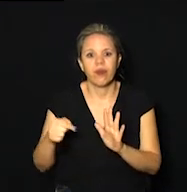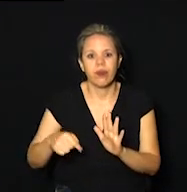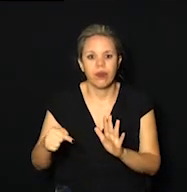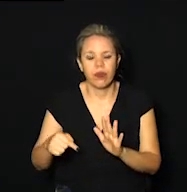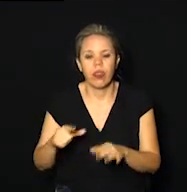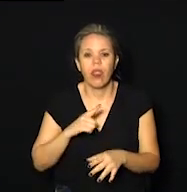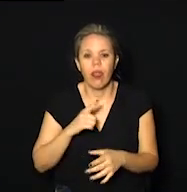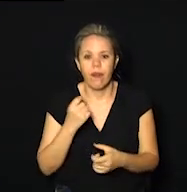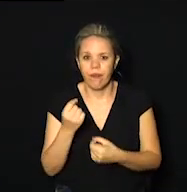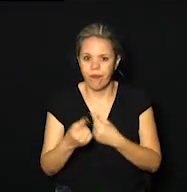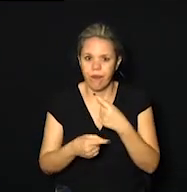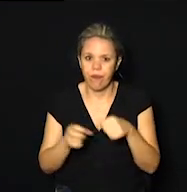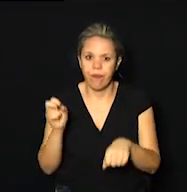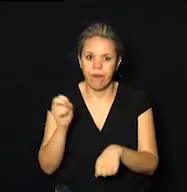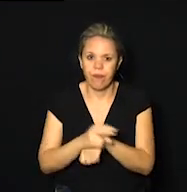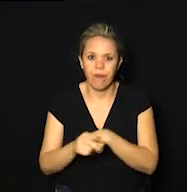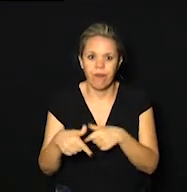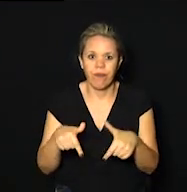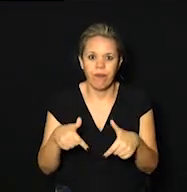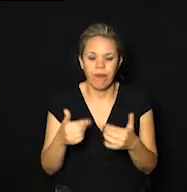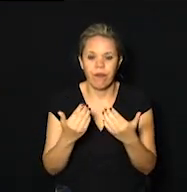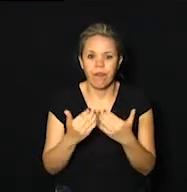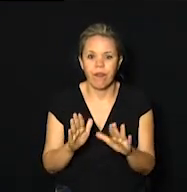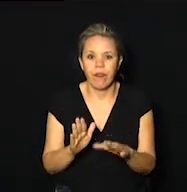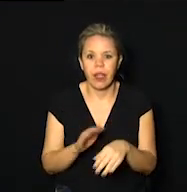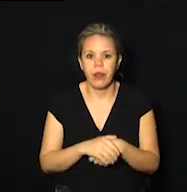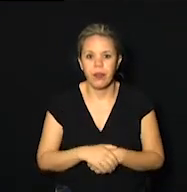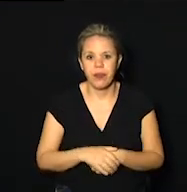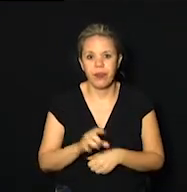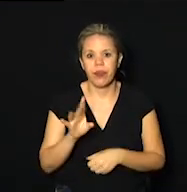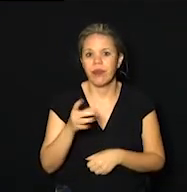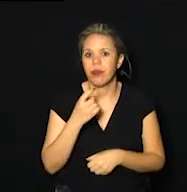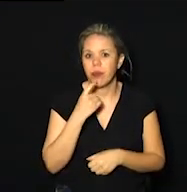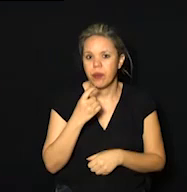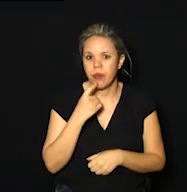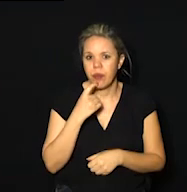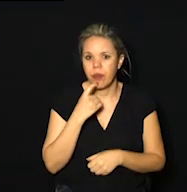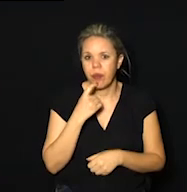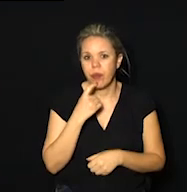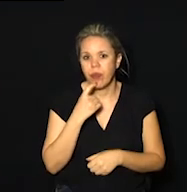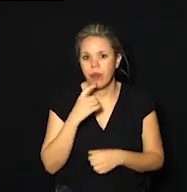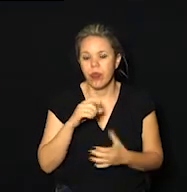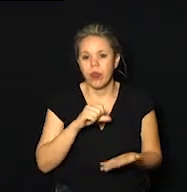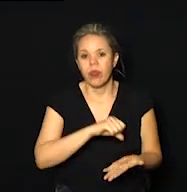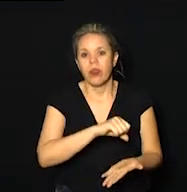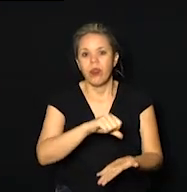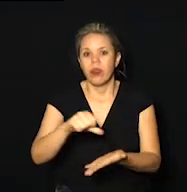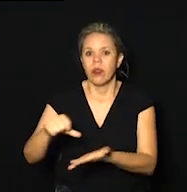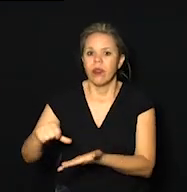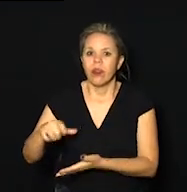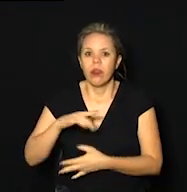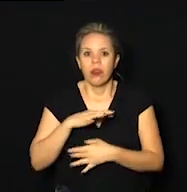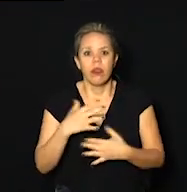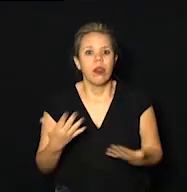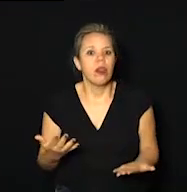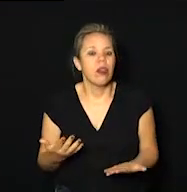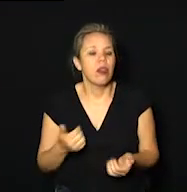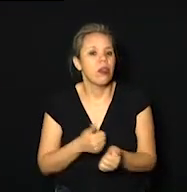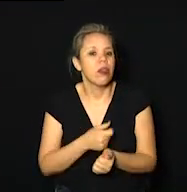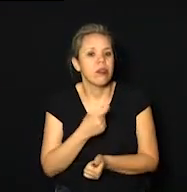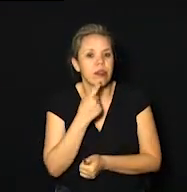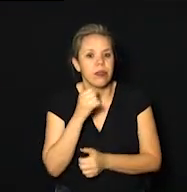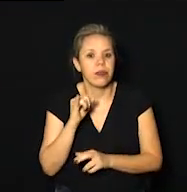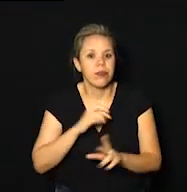existem algumas vagas de trabalho abertas, não só aqui em Campinas, mas também em toda a região. Só que se for